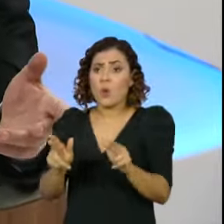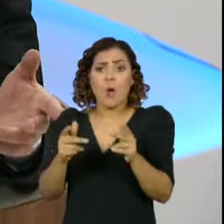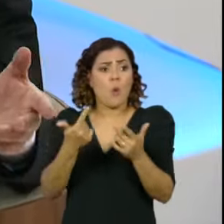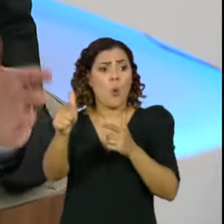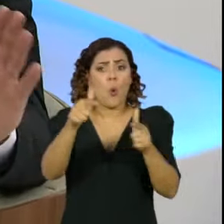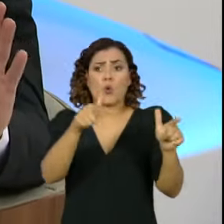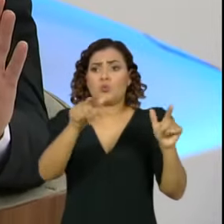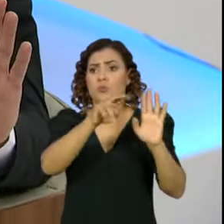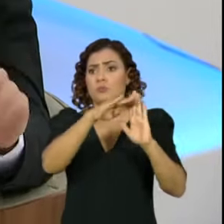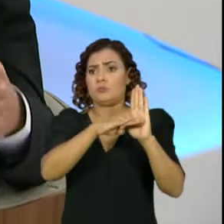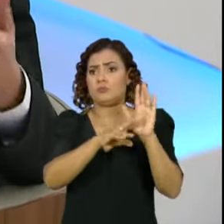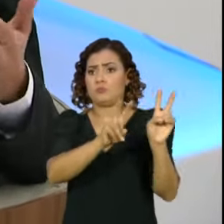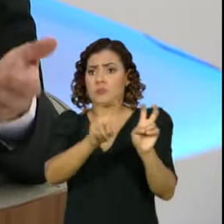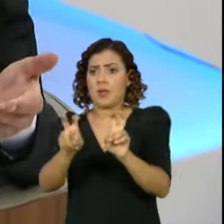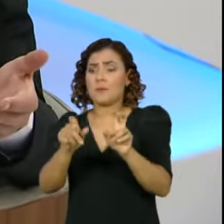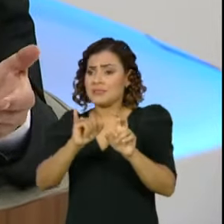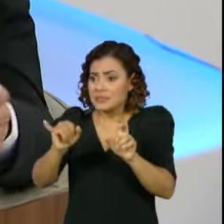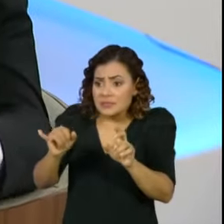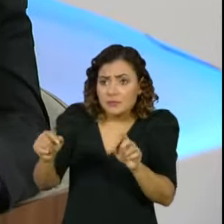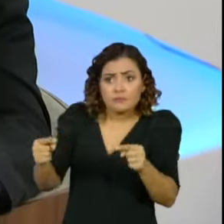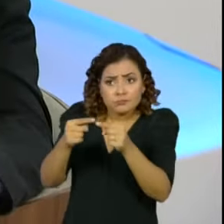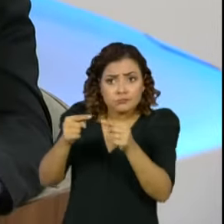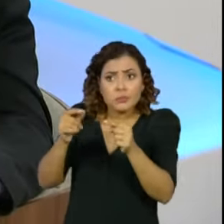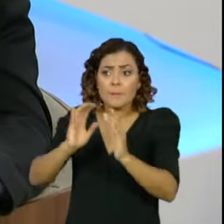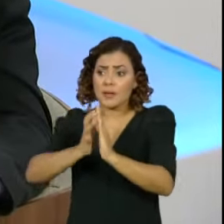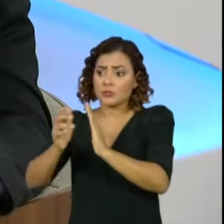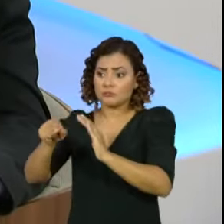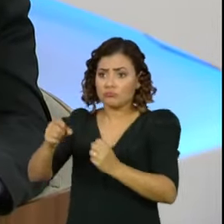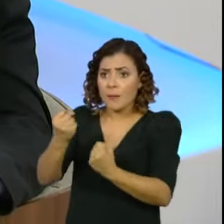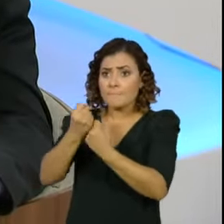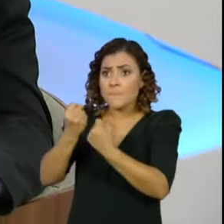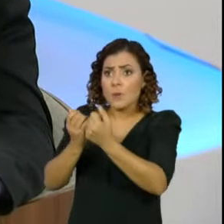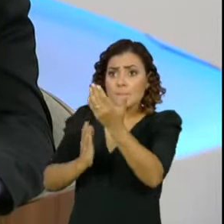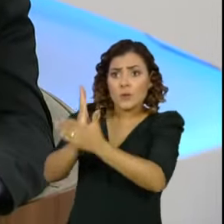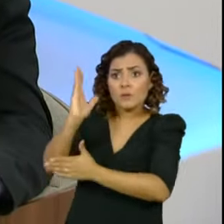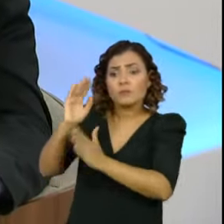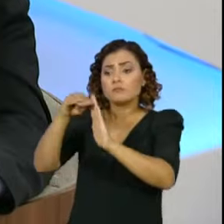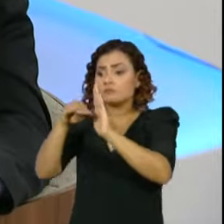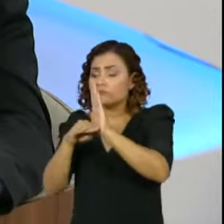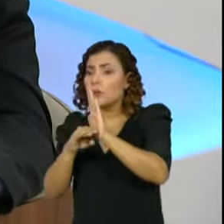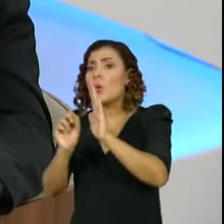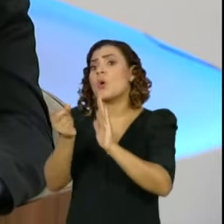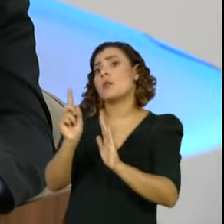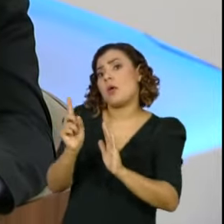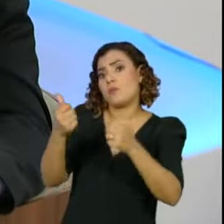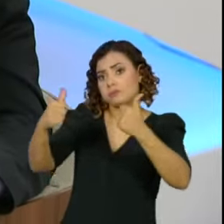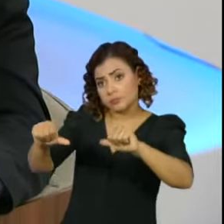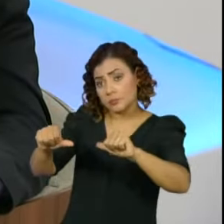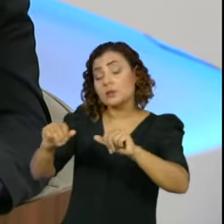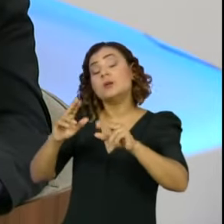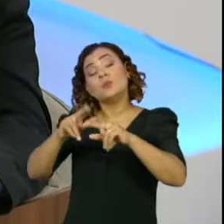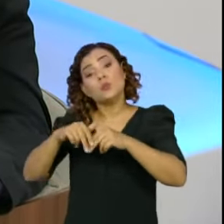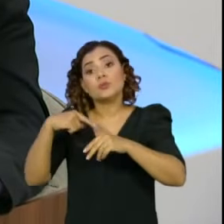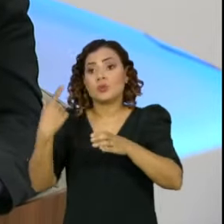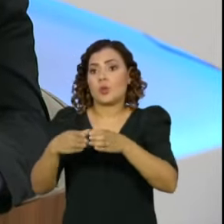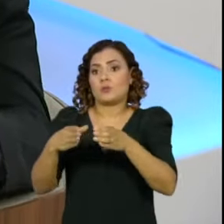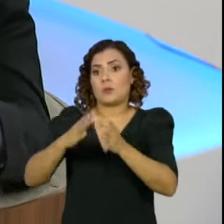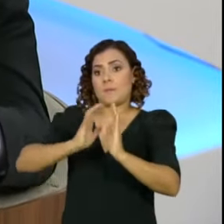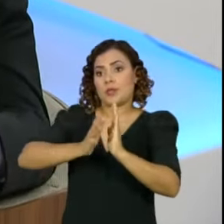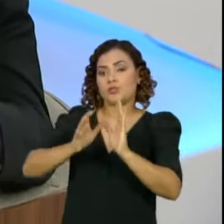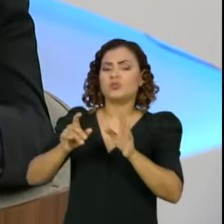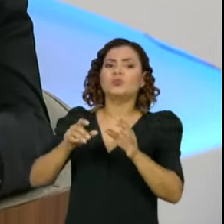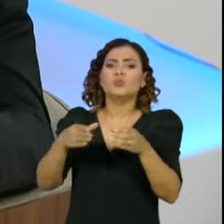pautas, para saber se há proposição de líderes partidários para que esses projetos sejam pautados. E, havendo essa propositura por parte de líderes